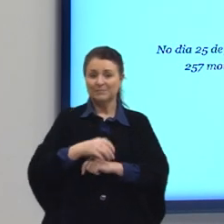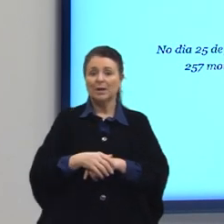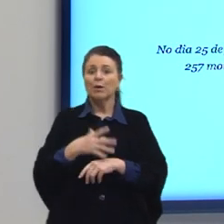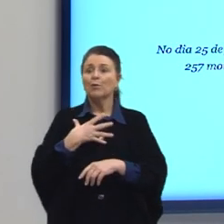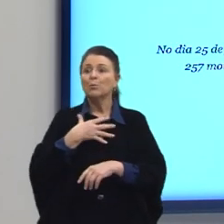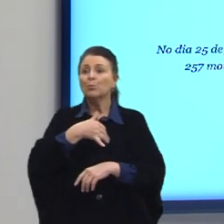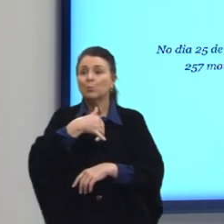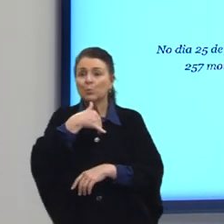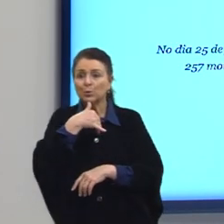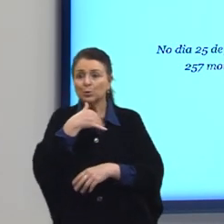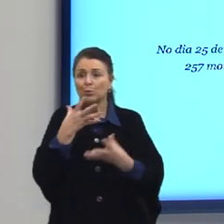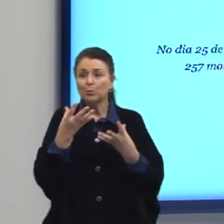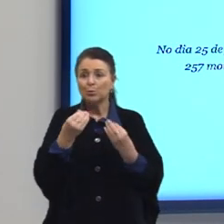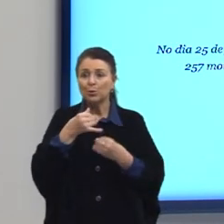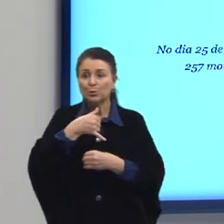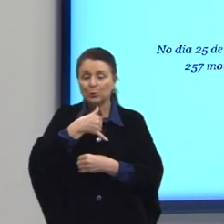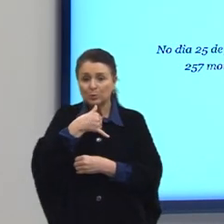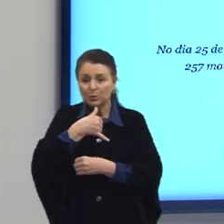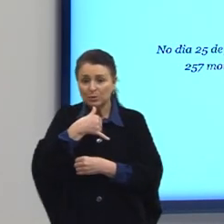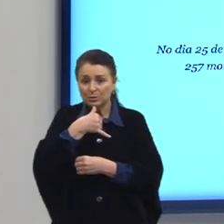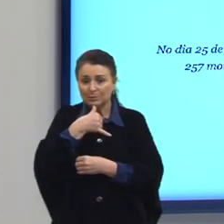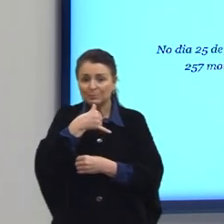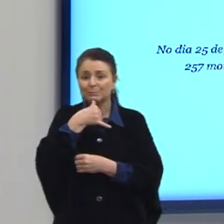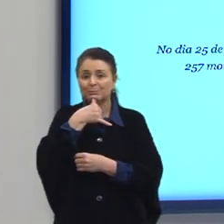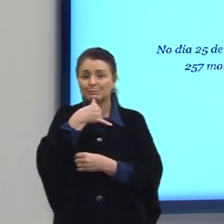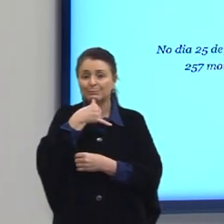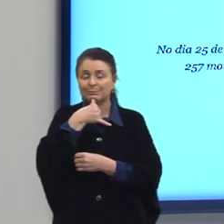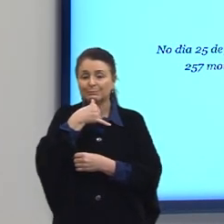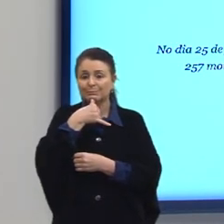triste mesmo. Foi um desastre muito grande.